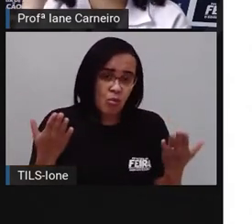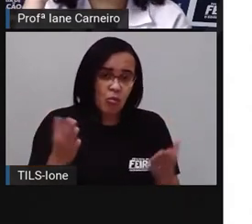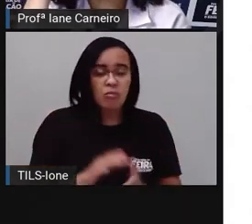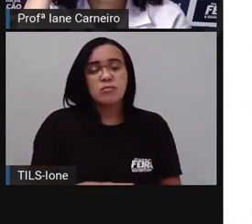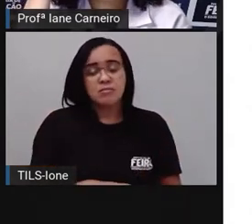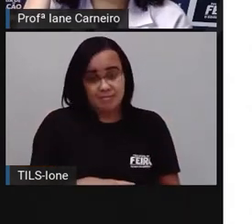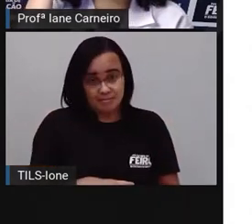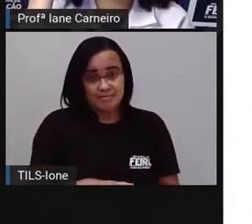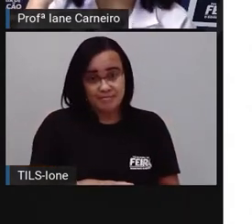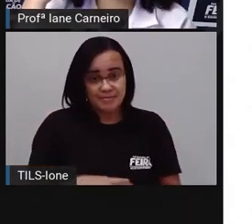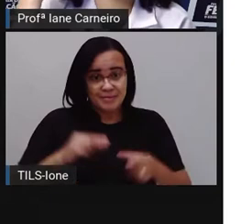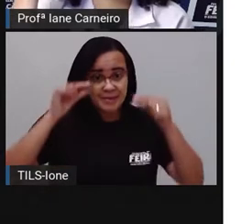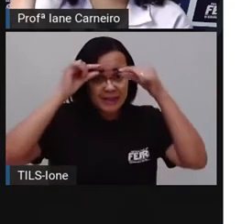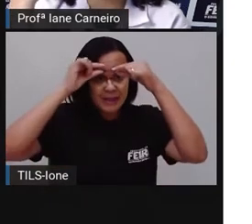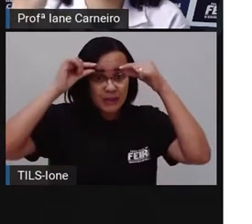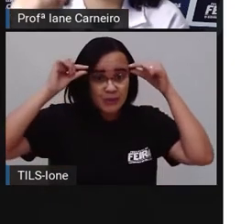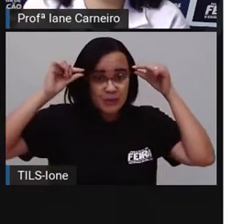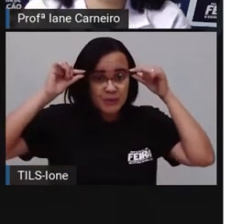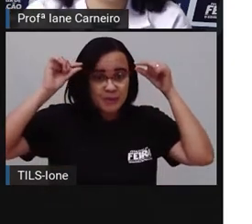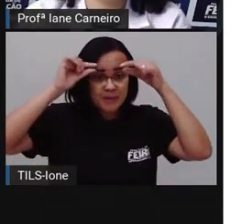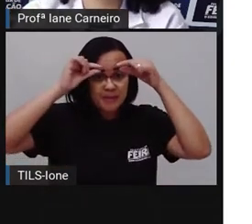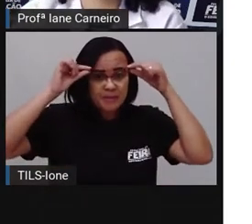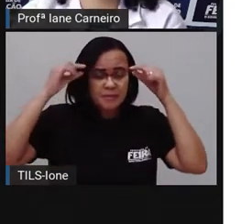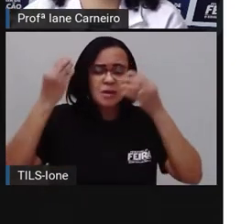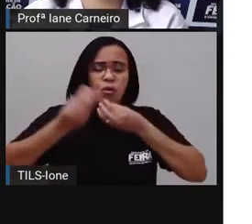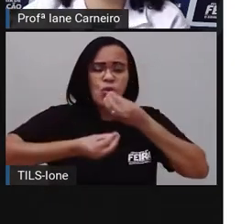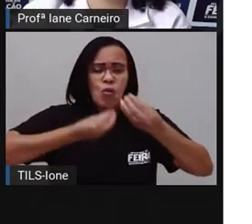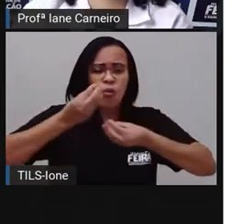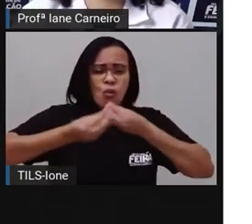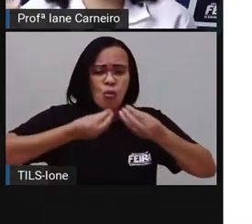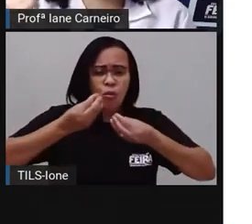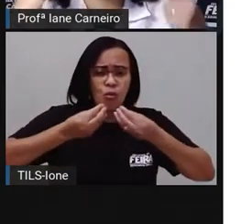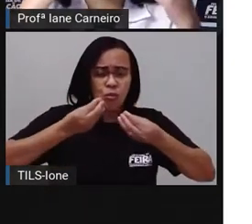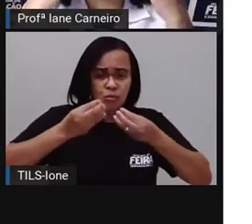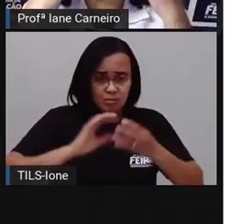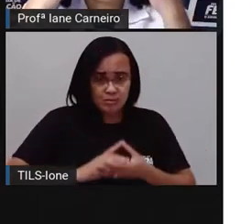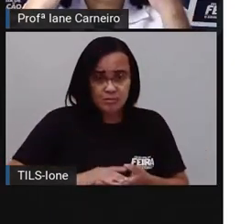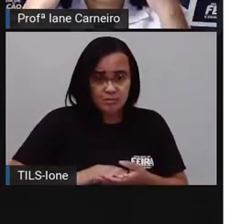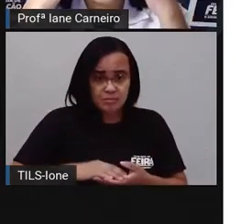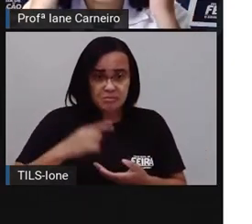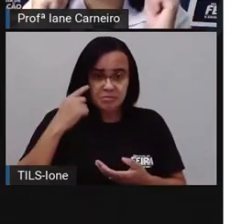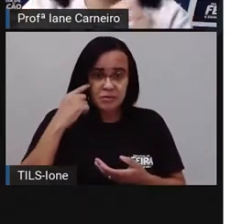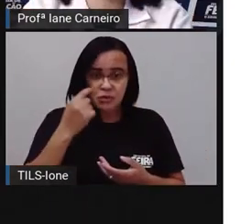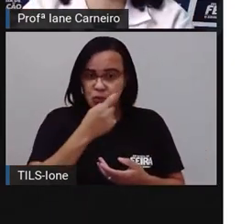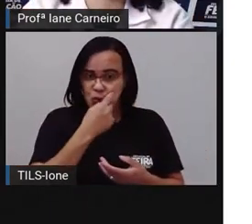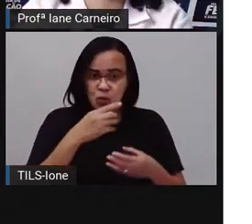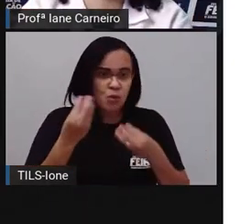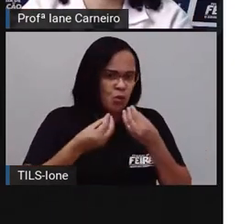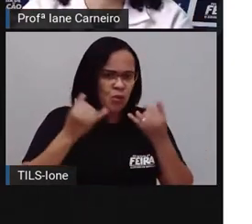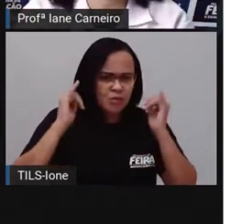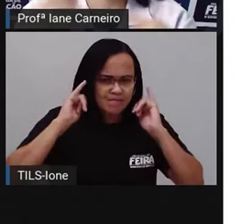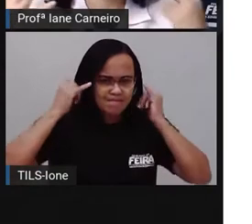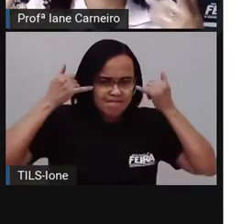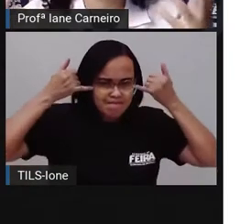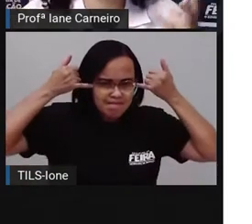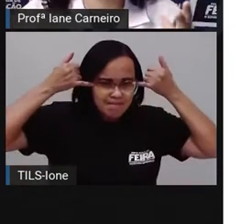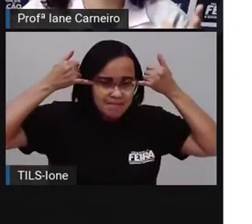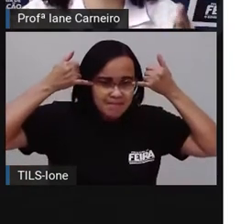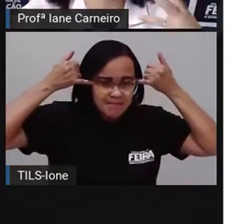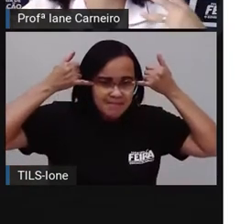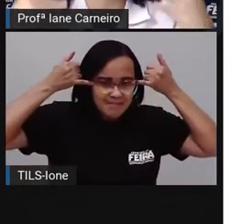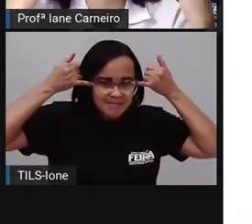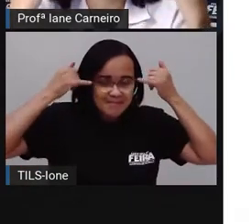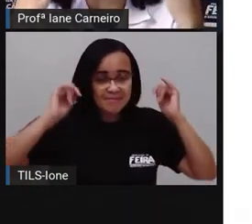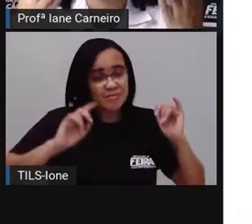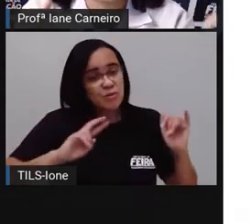Como são as sobrancelhas acima dos seus olhos, né? Seus olhos são mais esticadinhos. Se você for uma